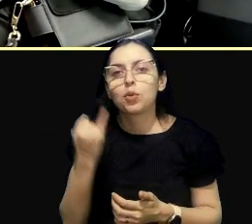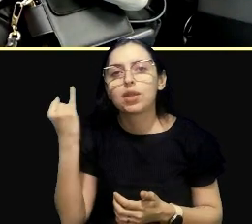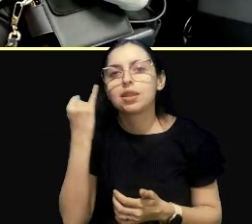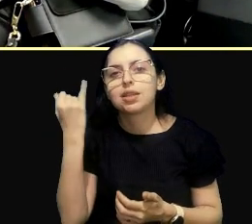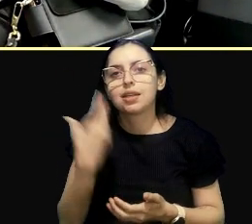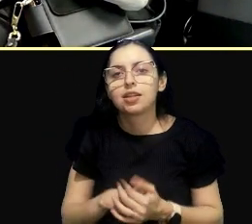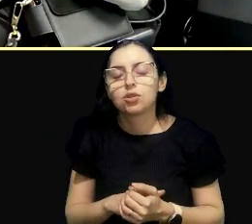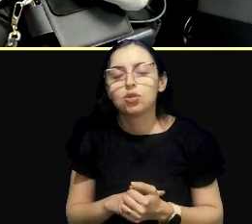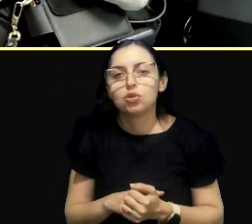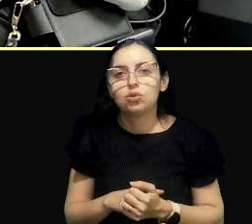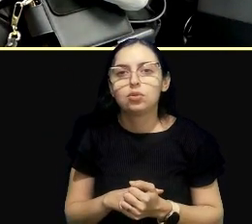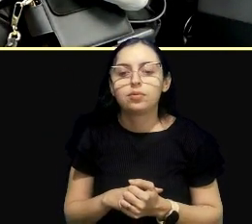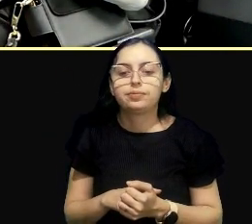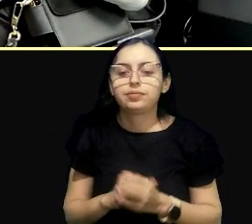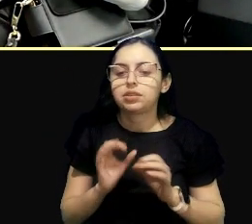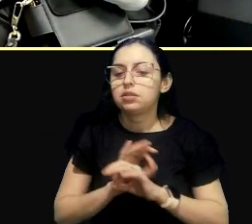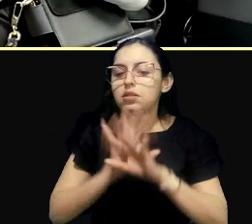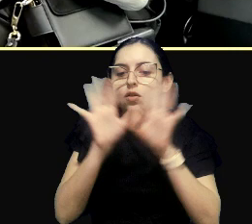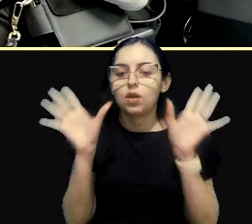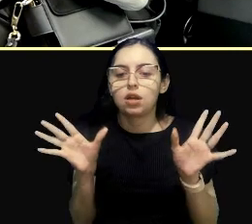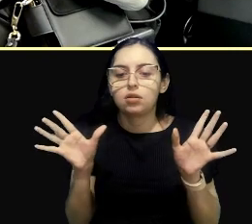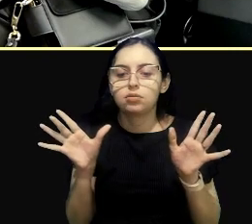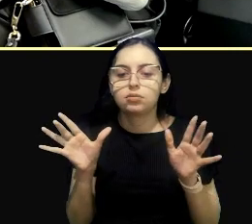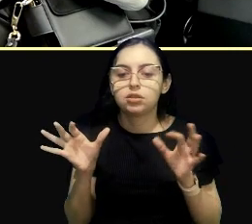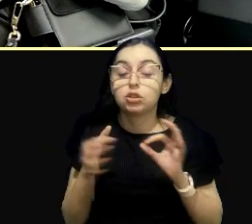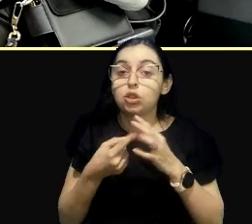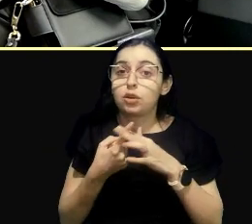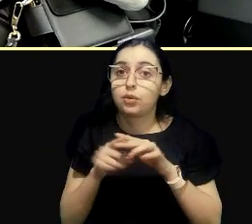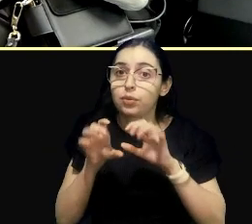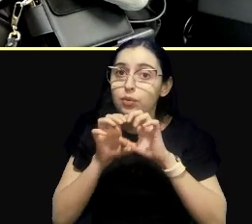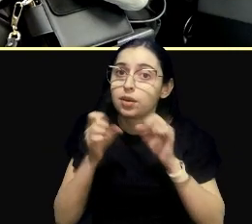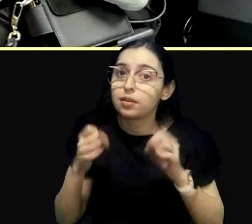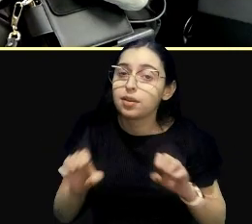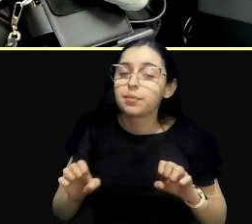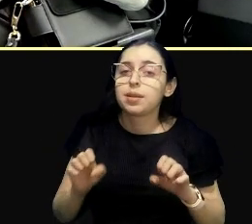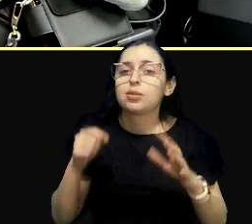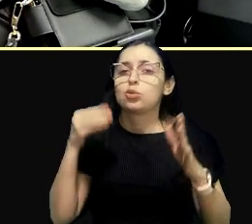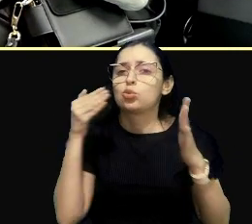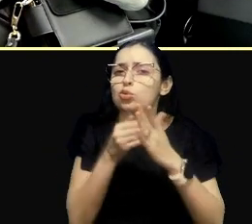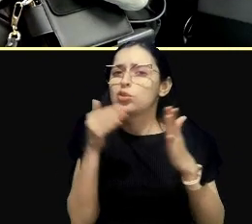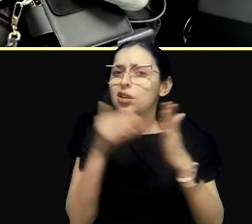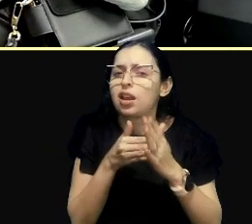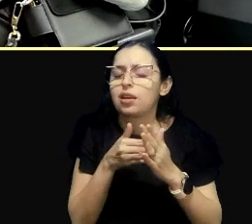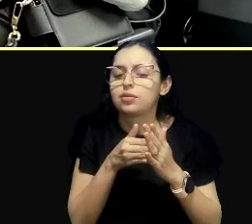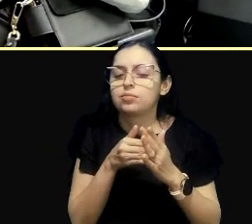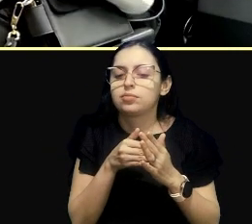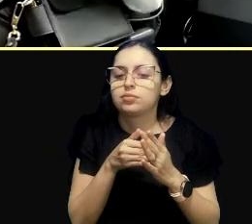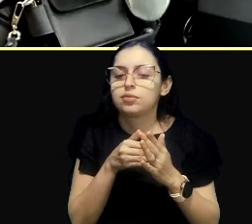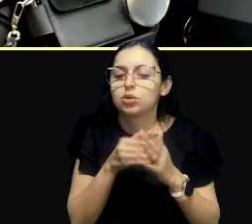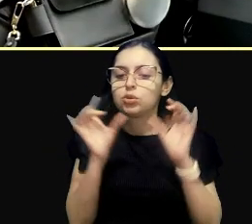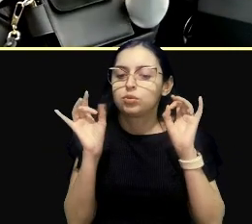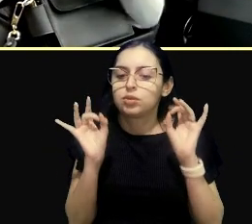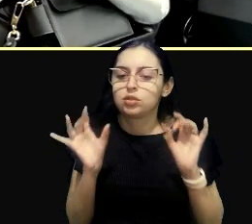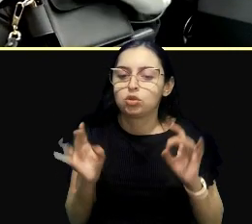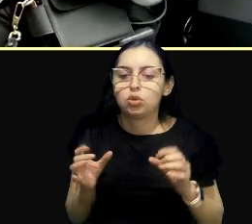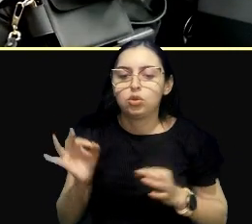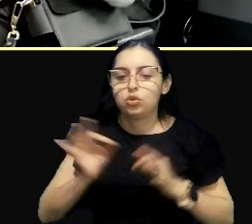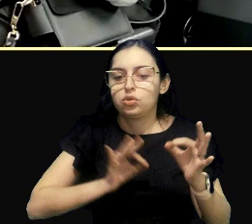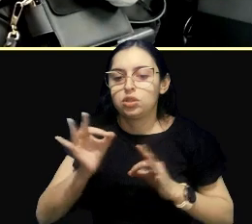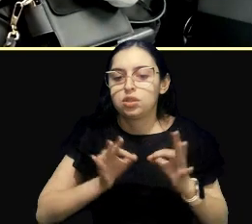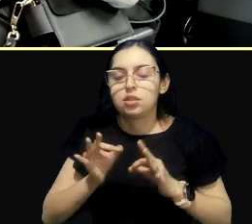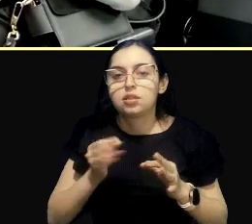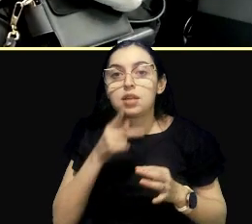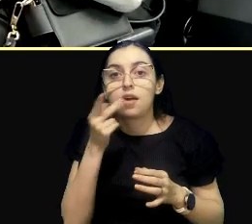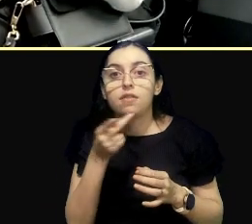assim, fica claro que as nossas ferramentas ainda estão limitadas, principalmente, assim, no judiciário, esse olhar que o colega